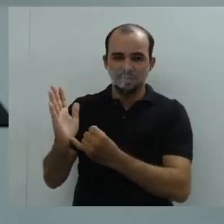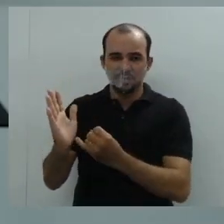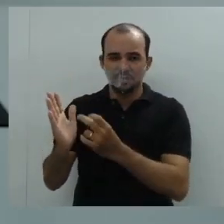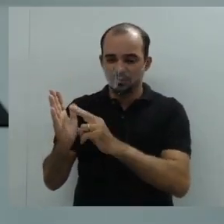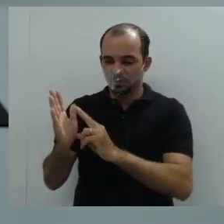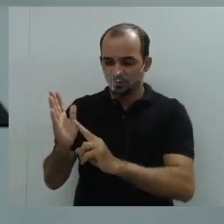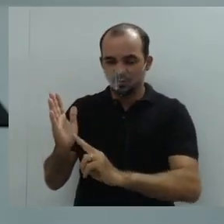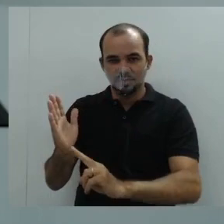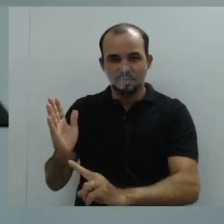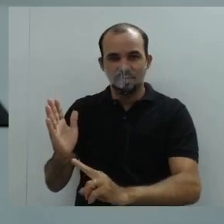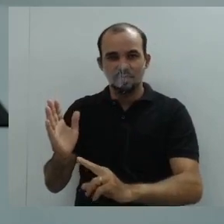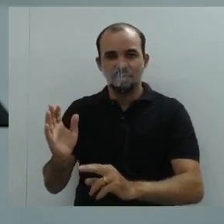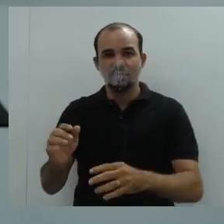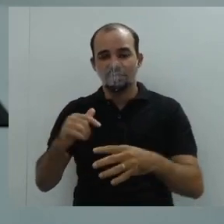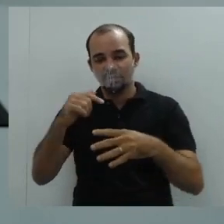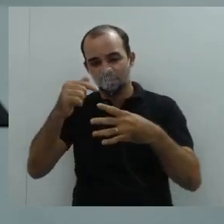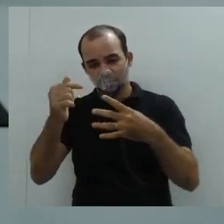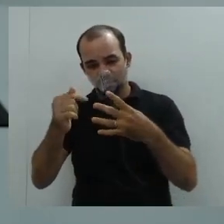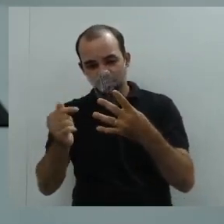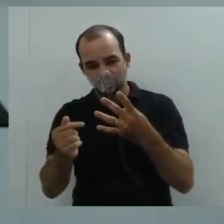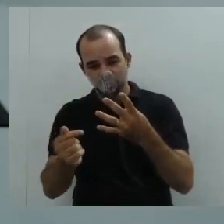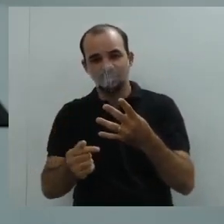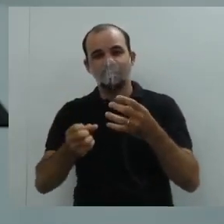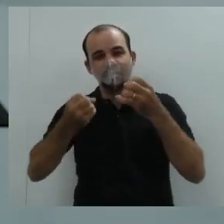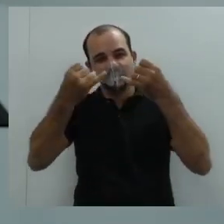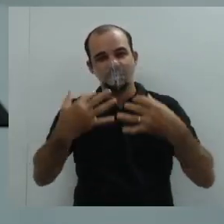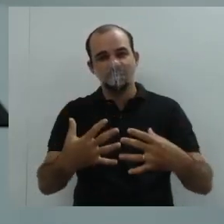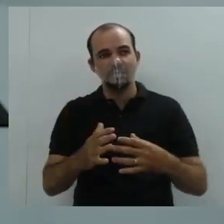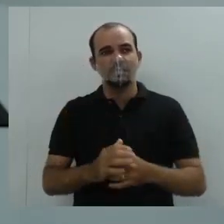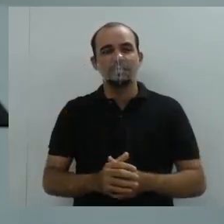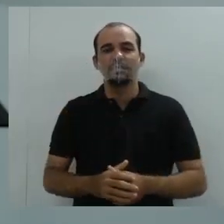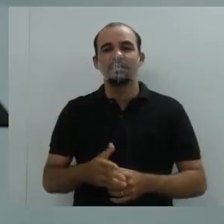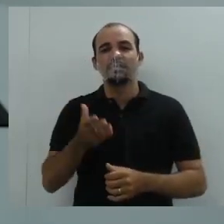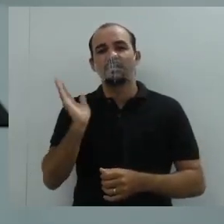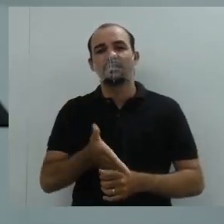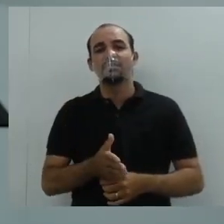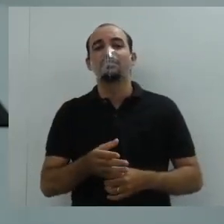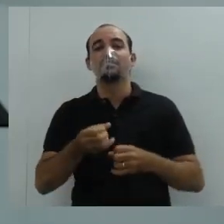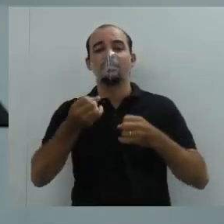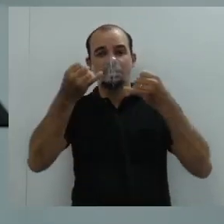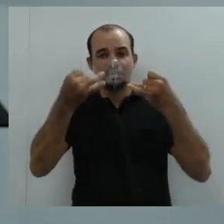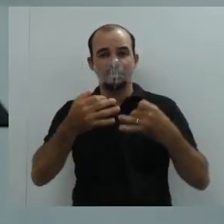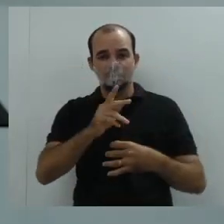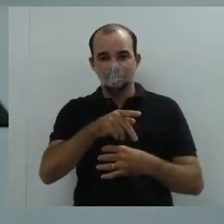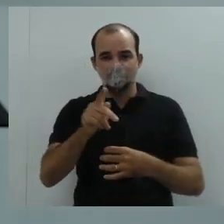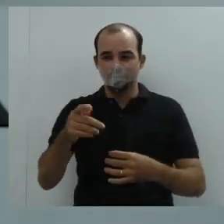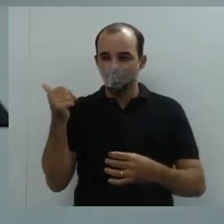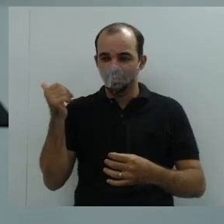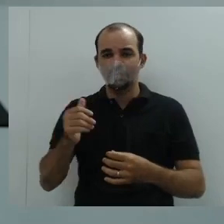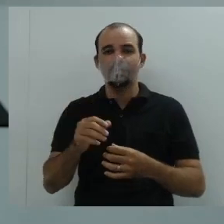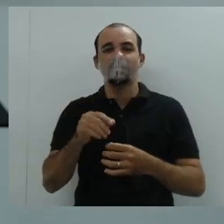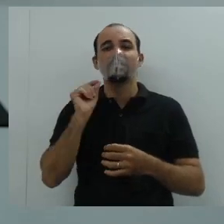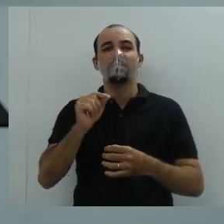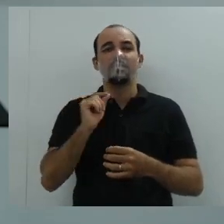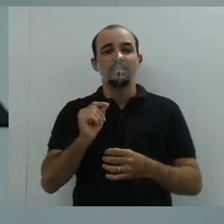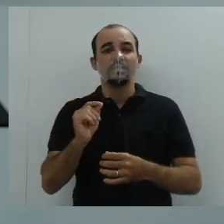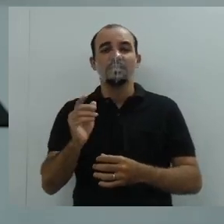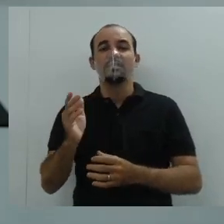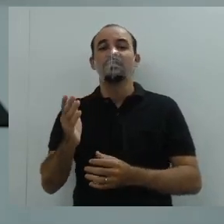cada ponto dessa estrutura. Eu disse a vocês que essa produção textual, ela vai ser uma reivindicação que vai